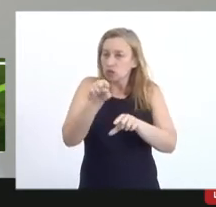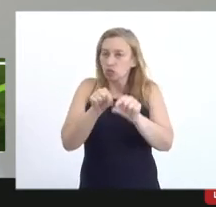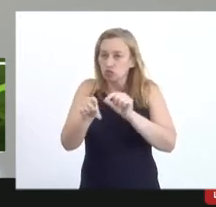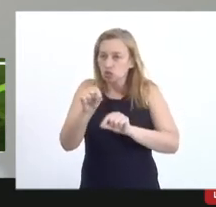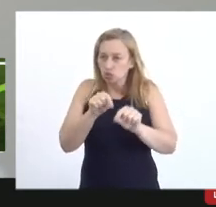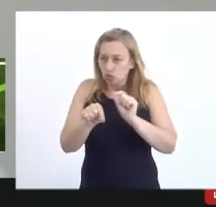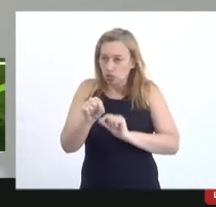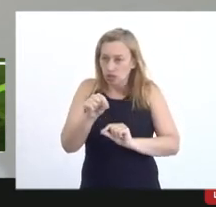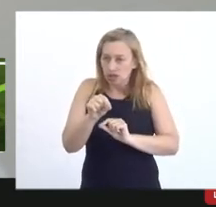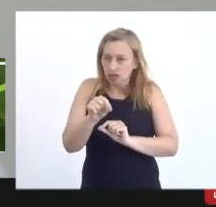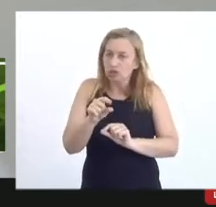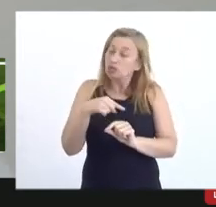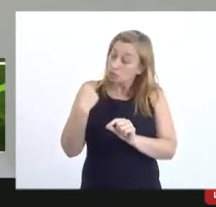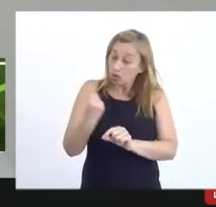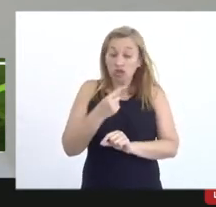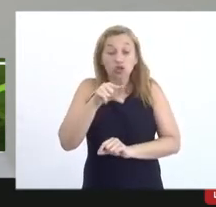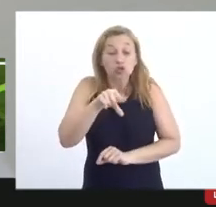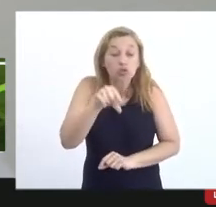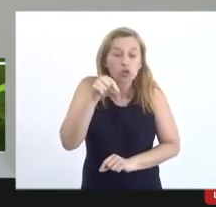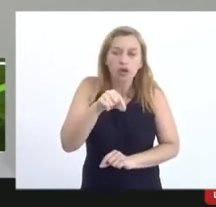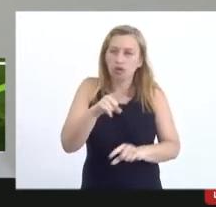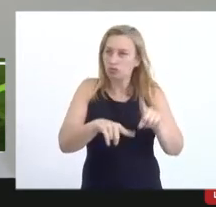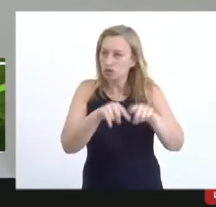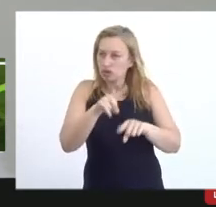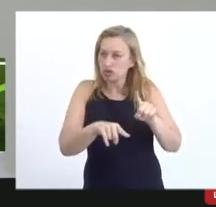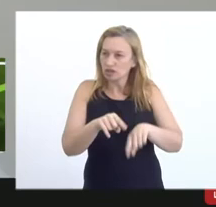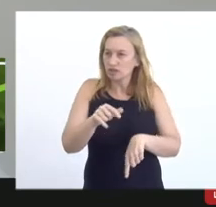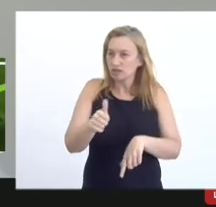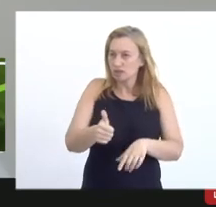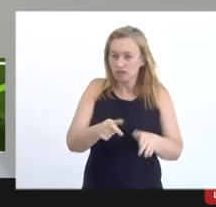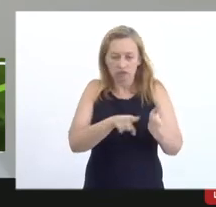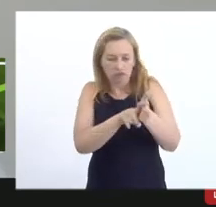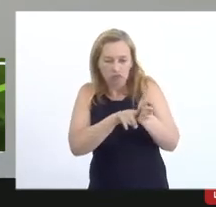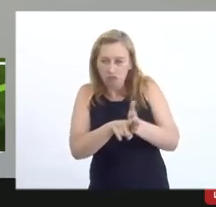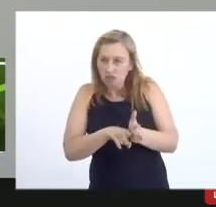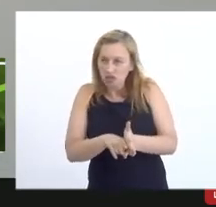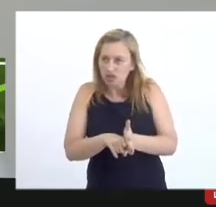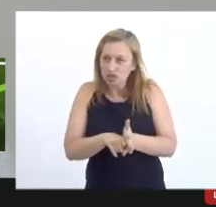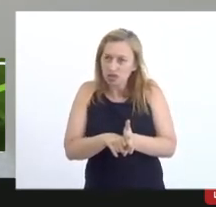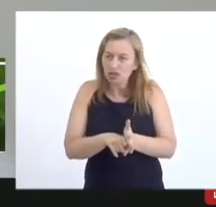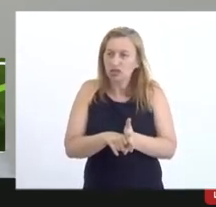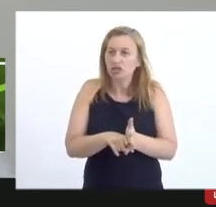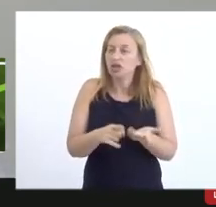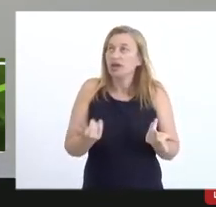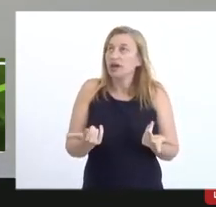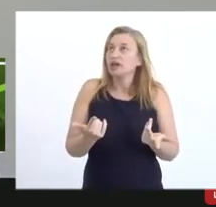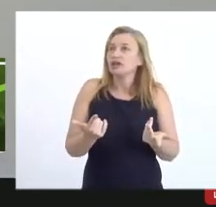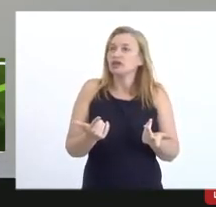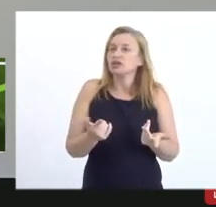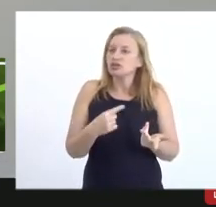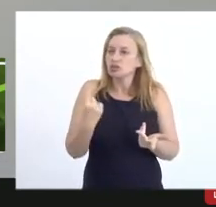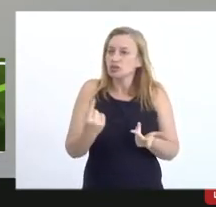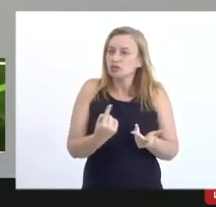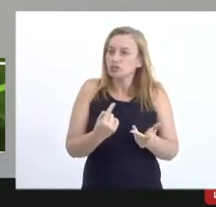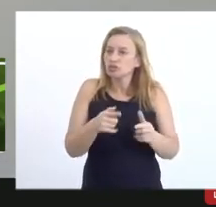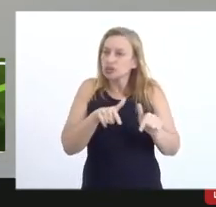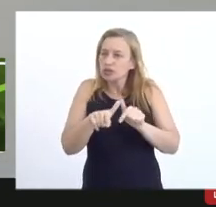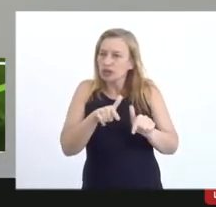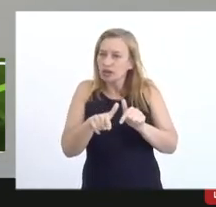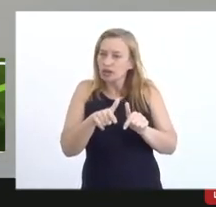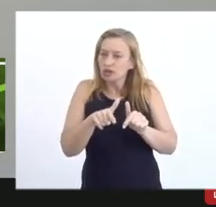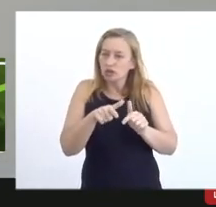objetos que serão passíveis de fiscalização essa seleção ela costuma ser feita pelo órgão